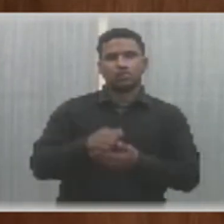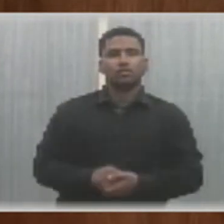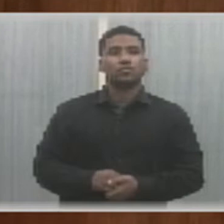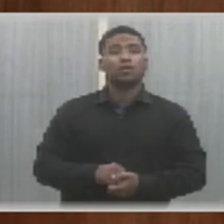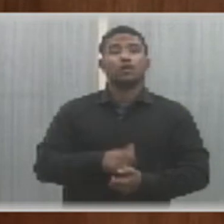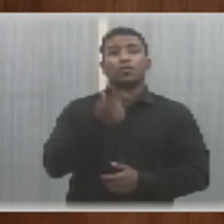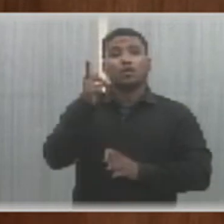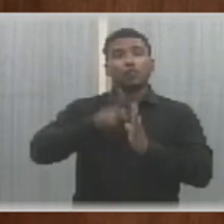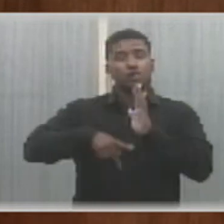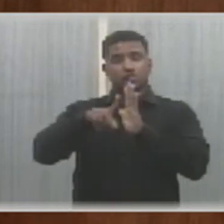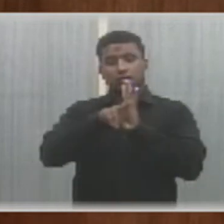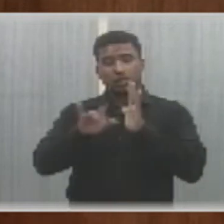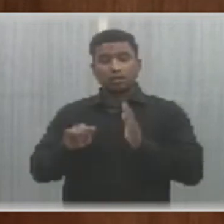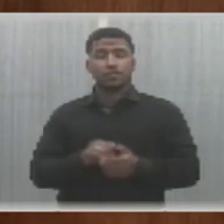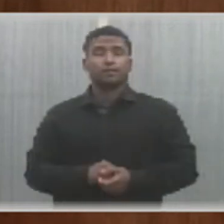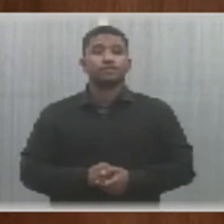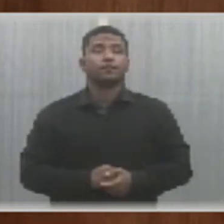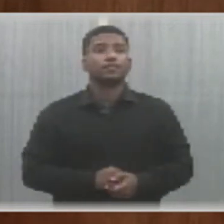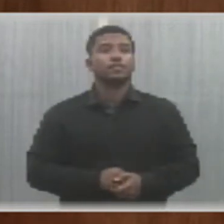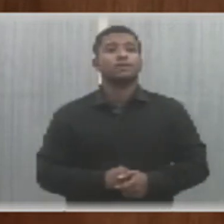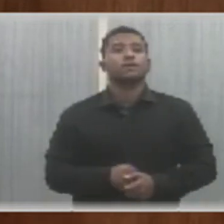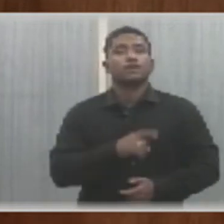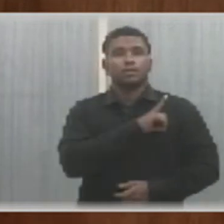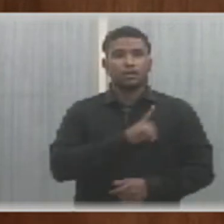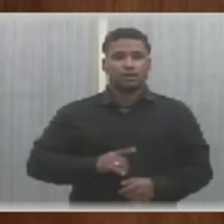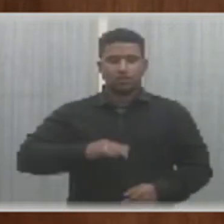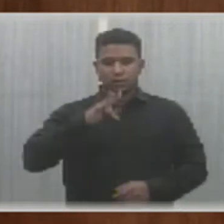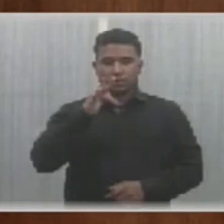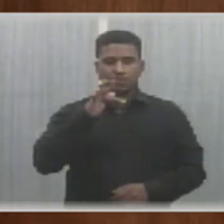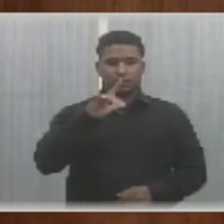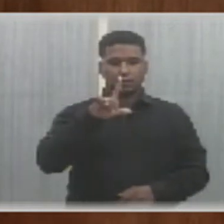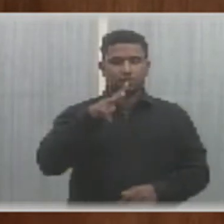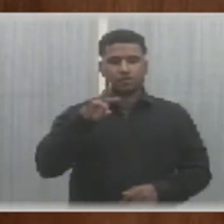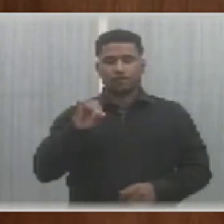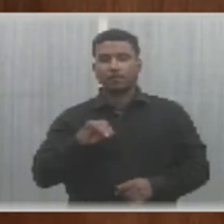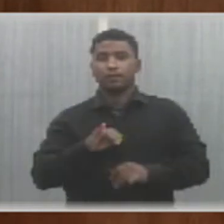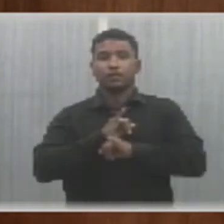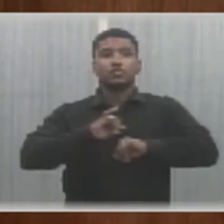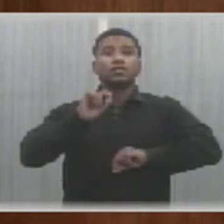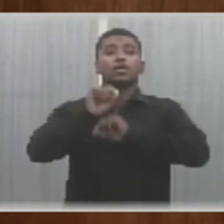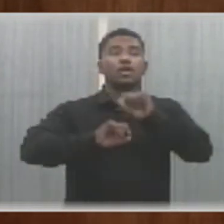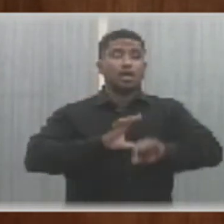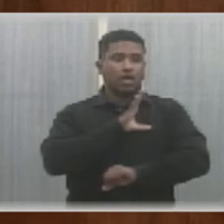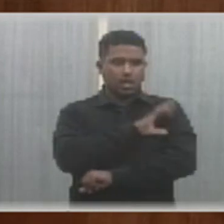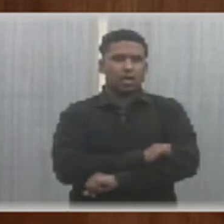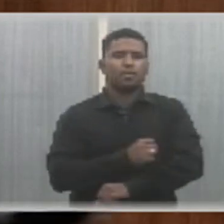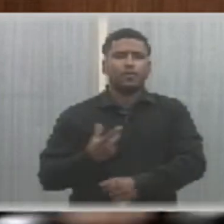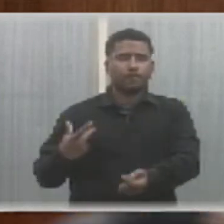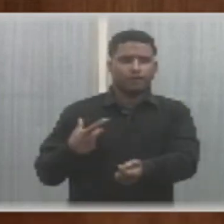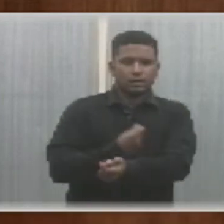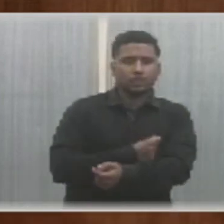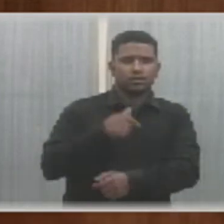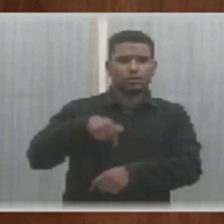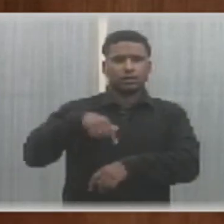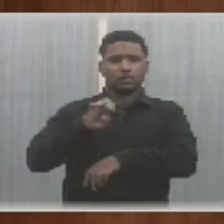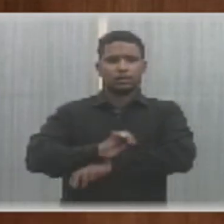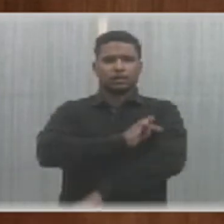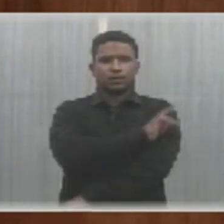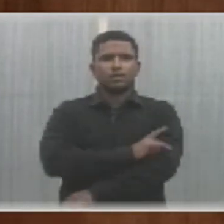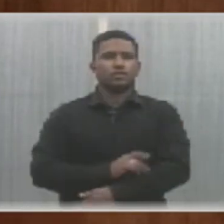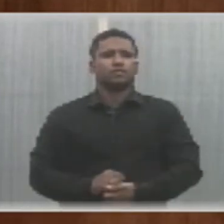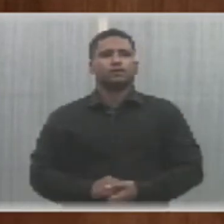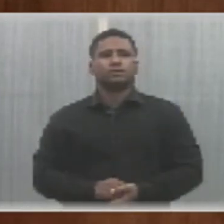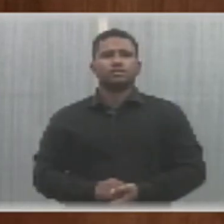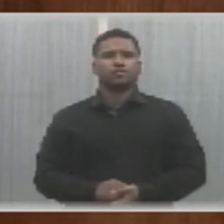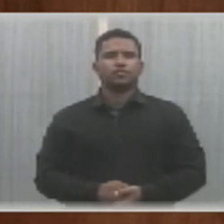aqui outro projeto de lei do deputado Flávio Nogueira Júnior, que institui a campanha Quem Ama Vacina, no âmbito do estado do Piauí e